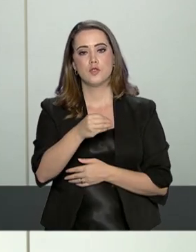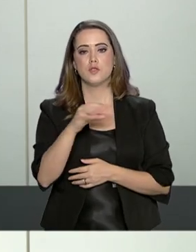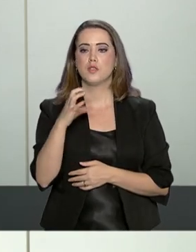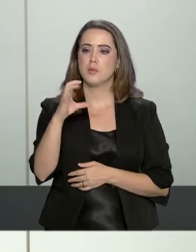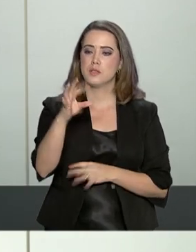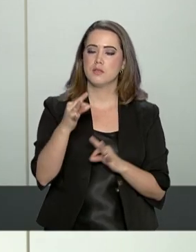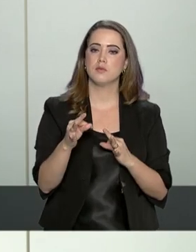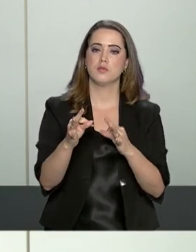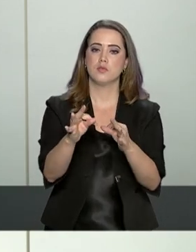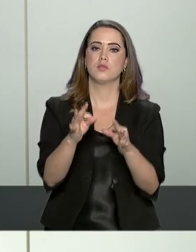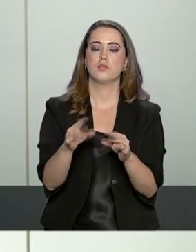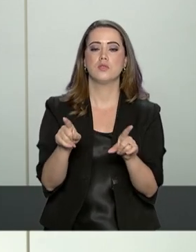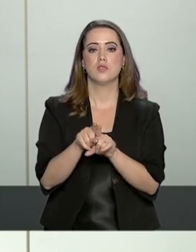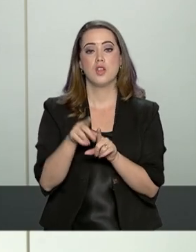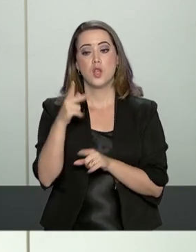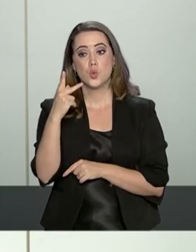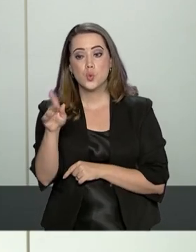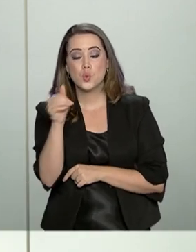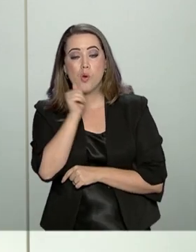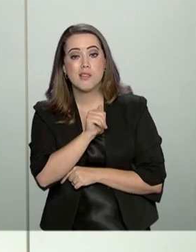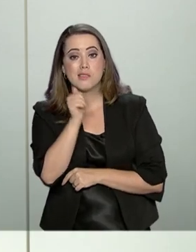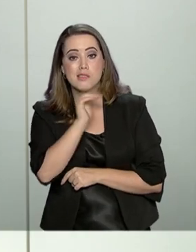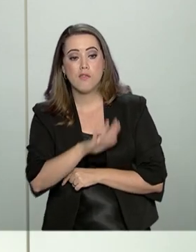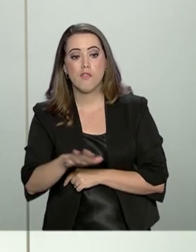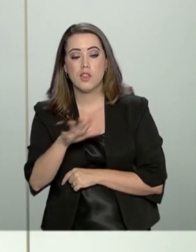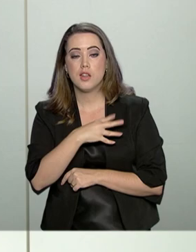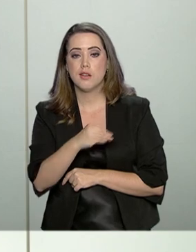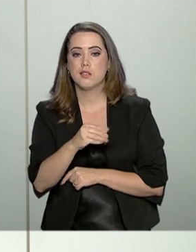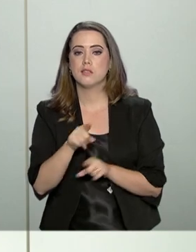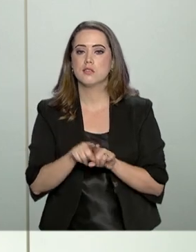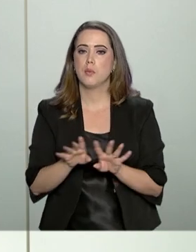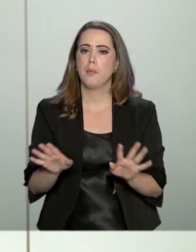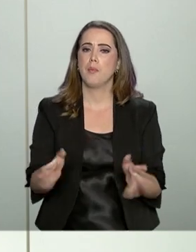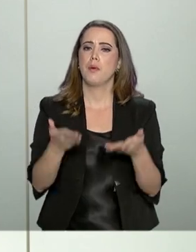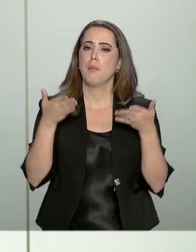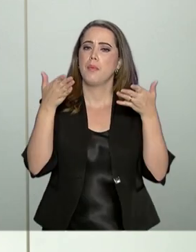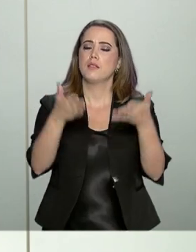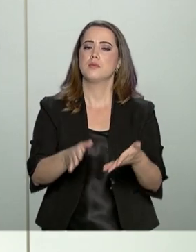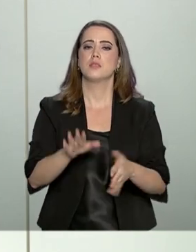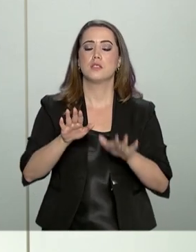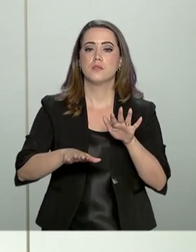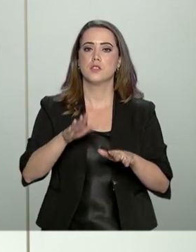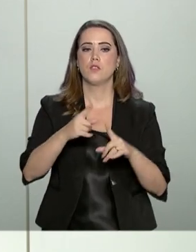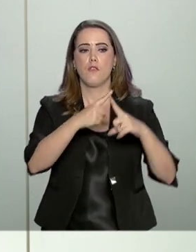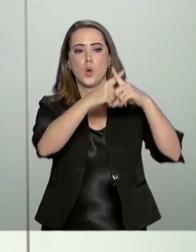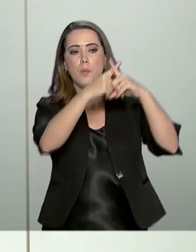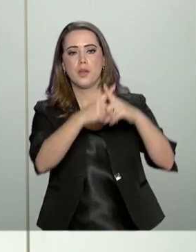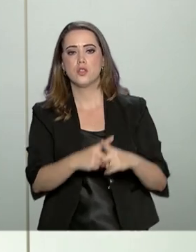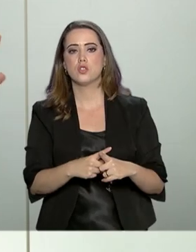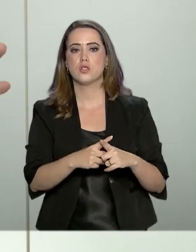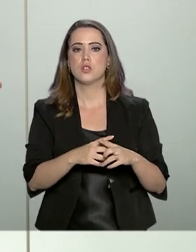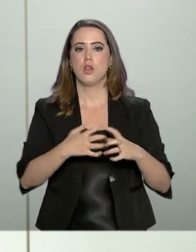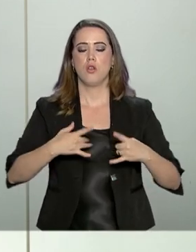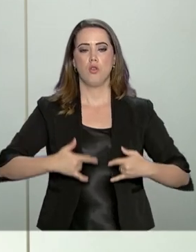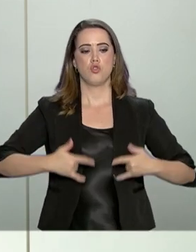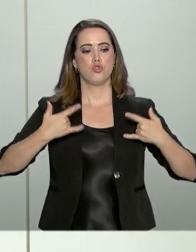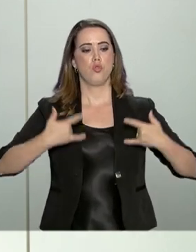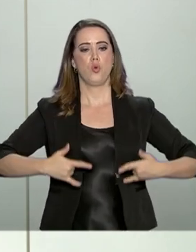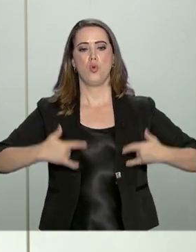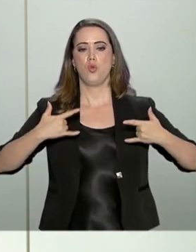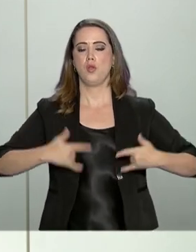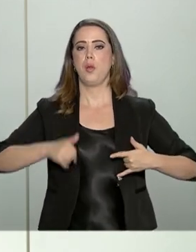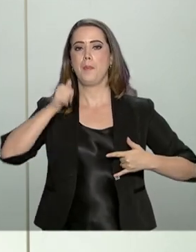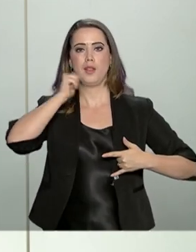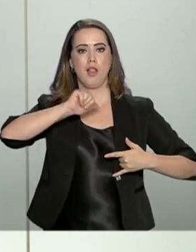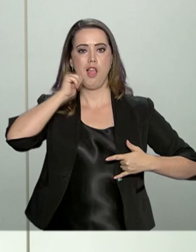e tecnologia, incentivem as suas filhas para participarem. Eu vejo tantas competições, por exemplo, de robótica, aqueles times de meninas